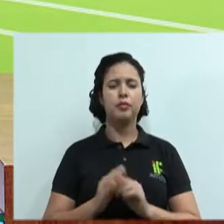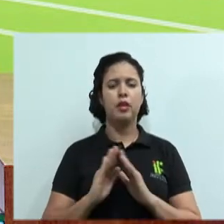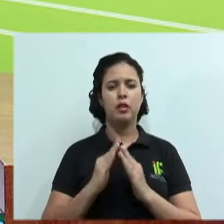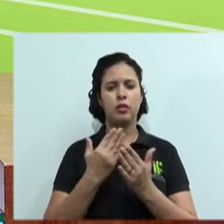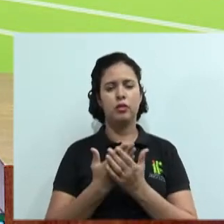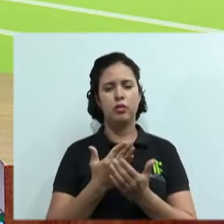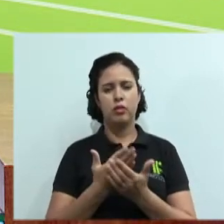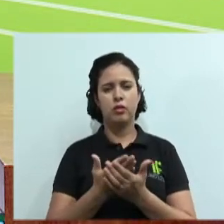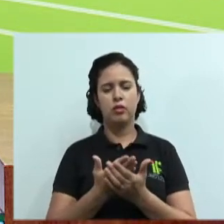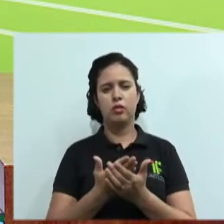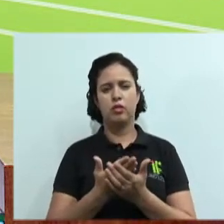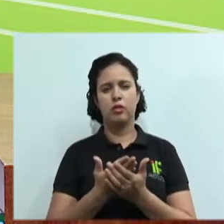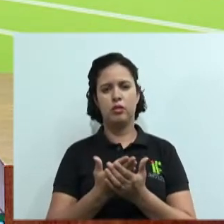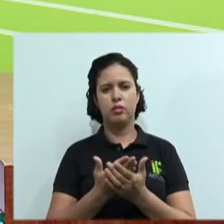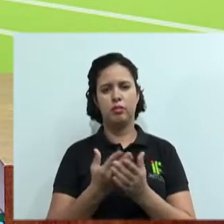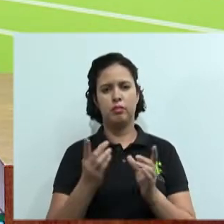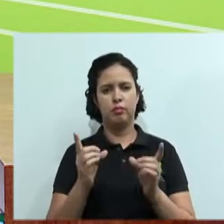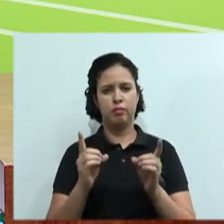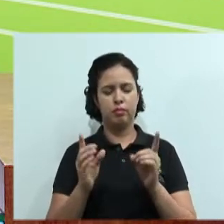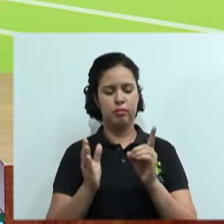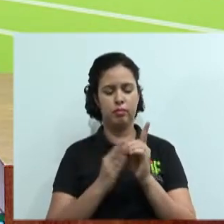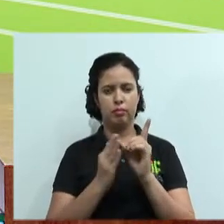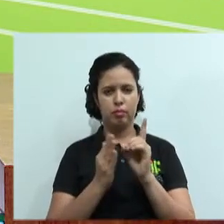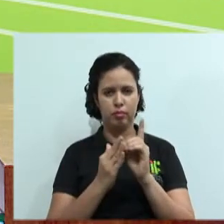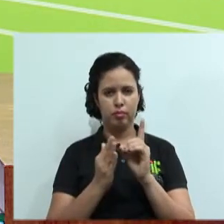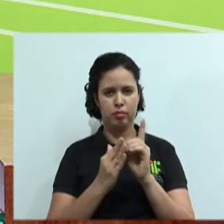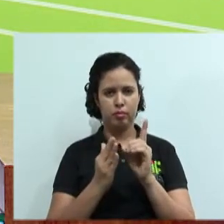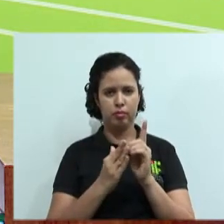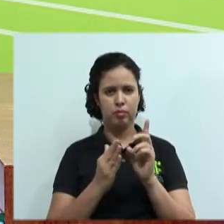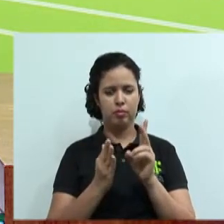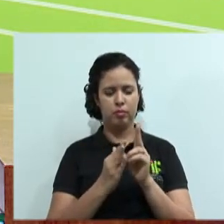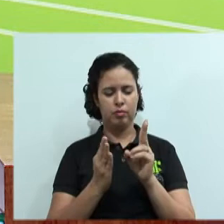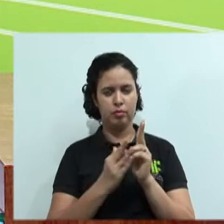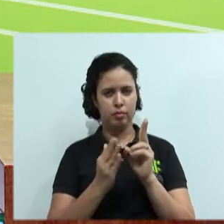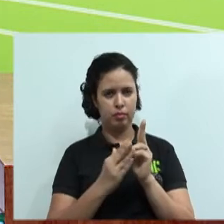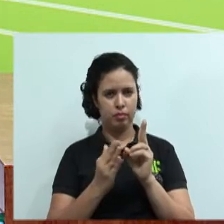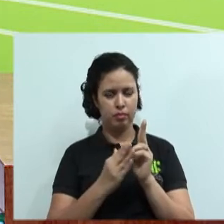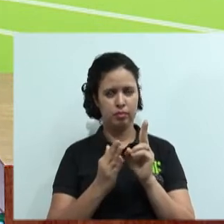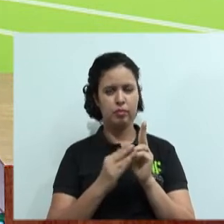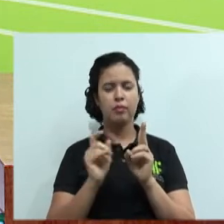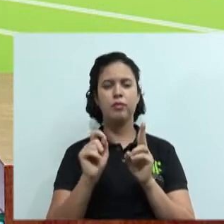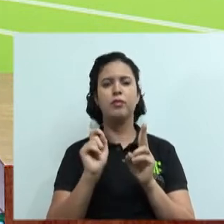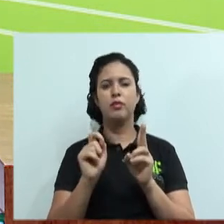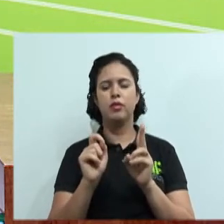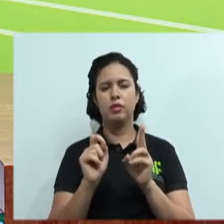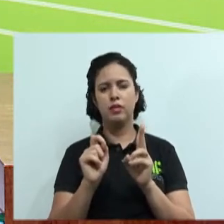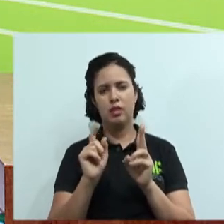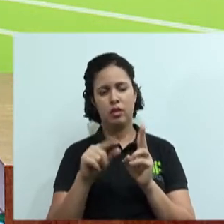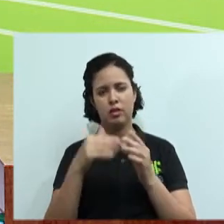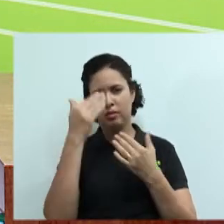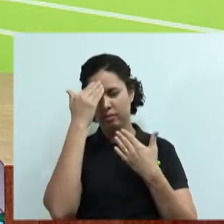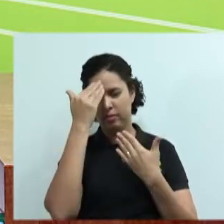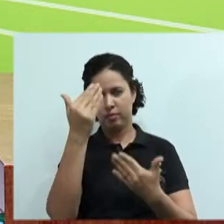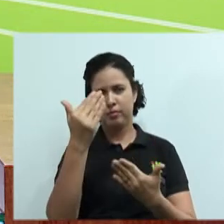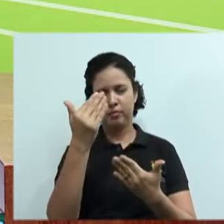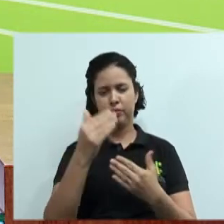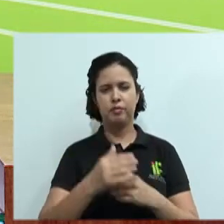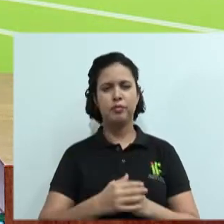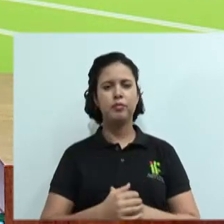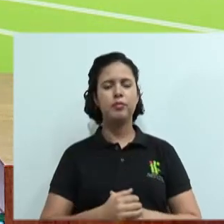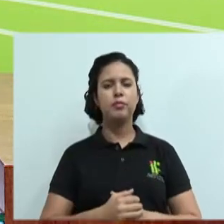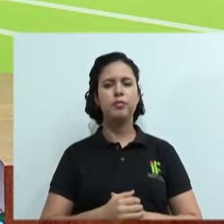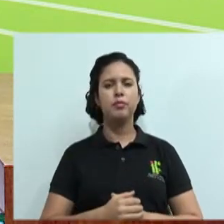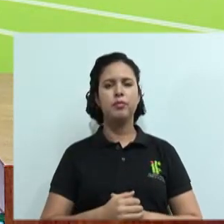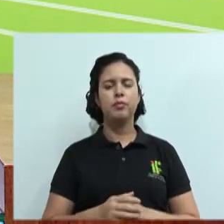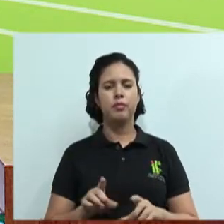Indígena Iwara Purubora, né? Muito obrigado pela participação de vocês. Escola Jorge Teixeira de Paraná.